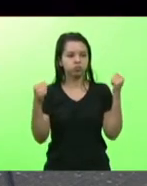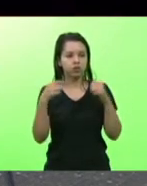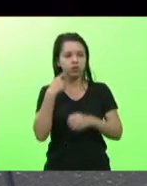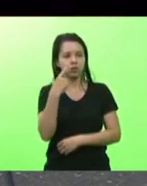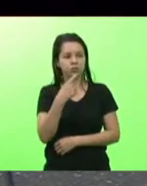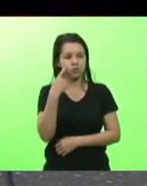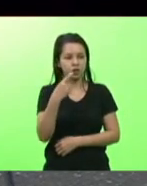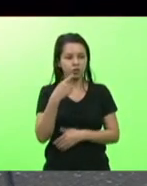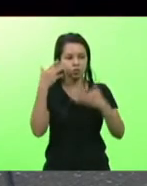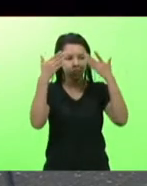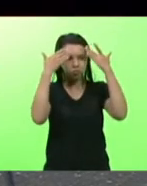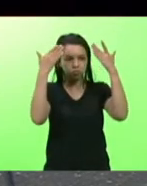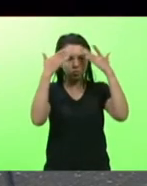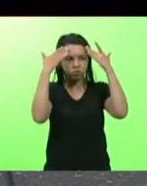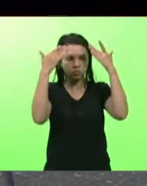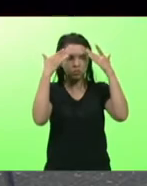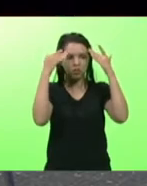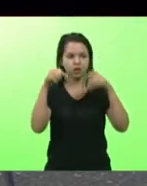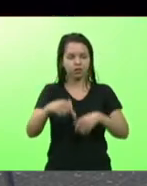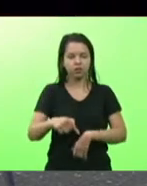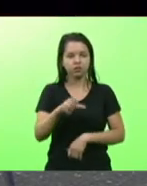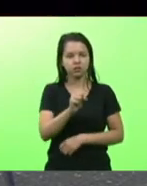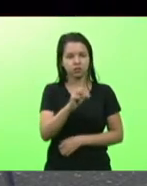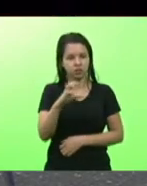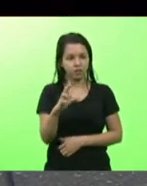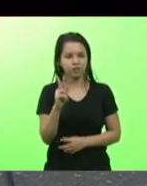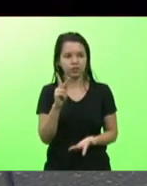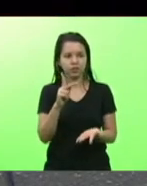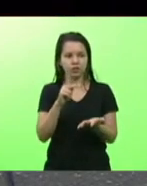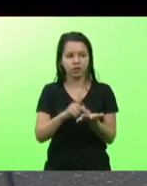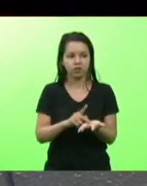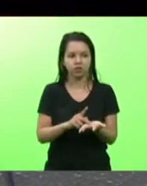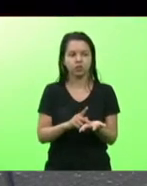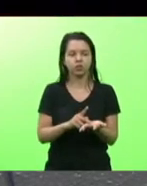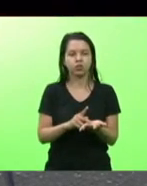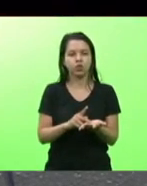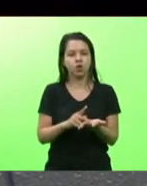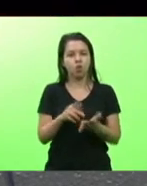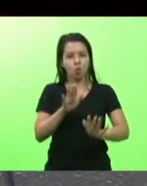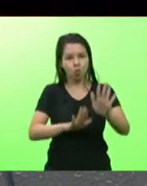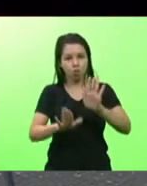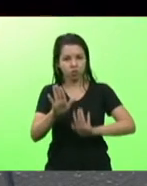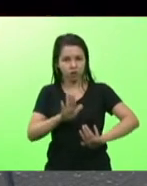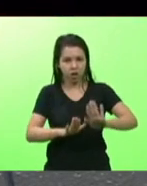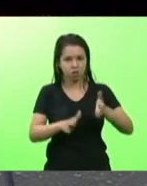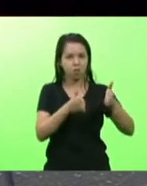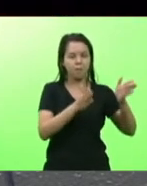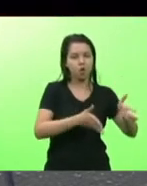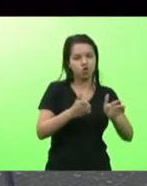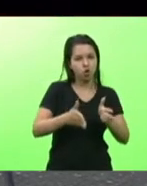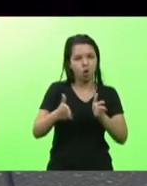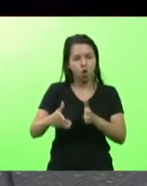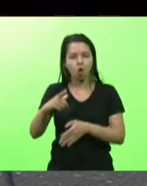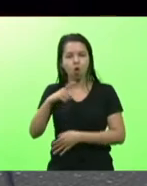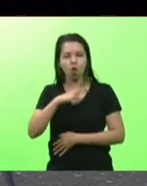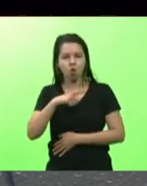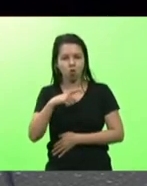esportivas em Santa Catarina obviamente que sob os cuidados dos protocolos existentes